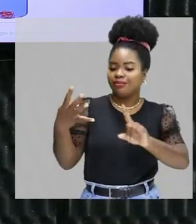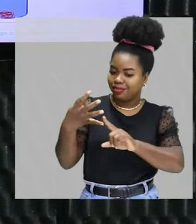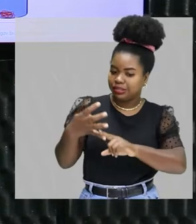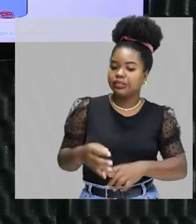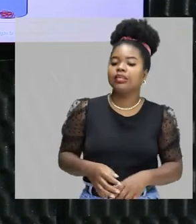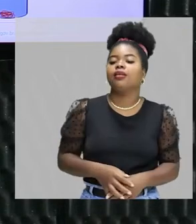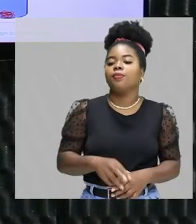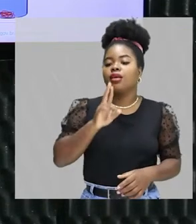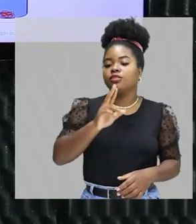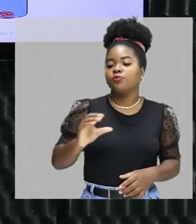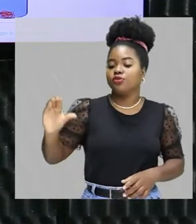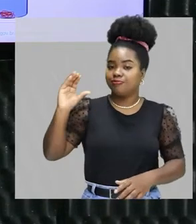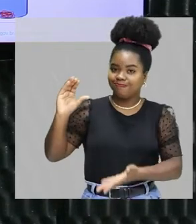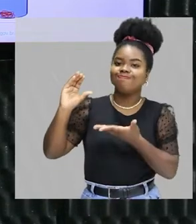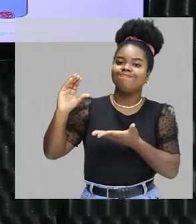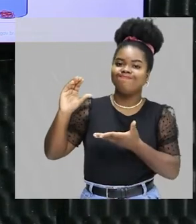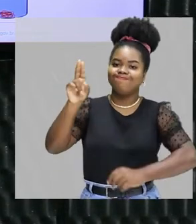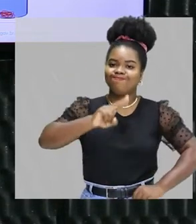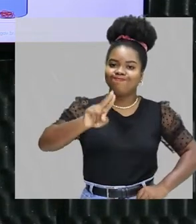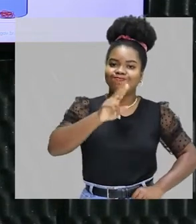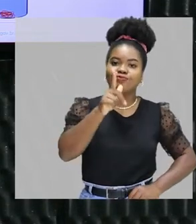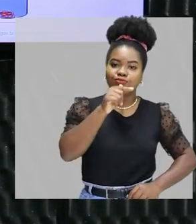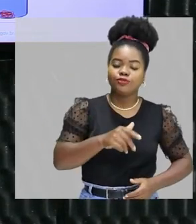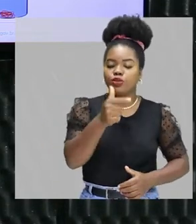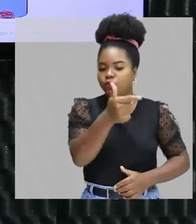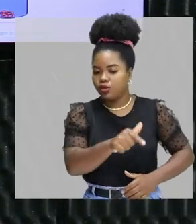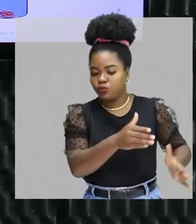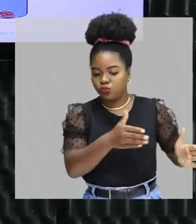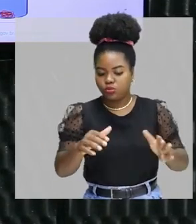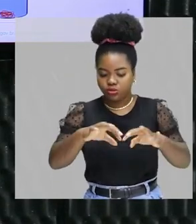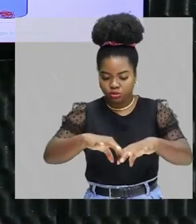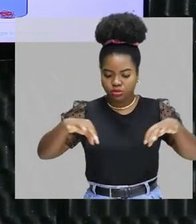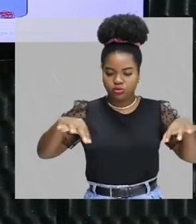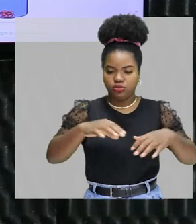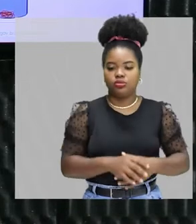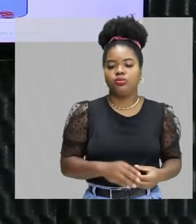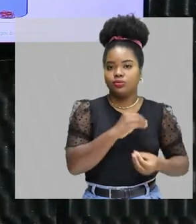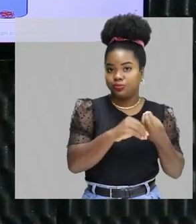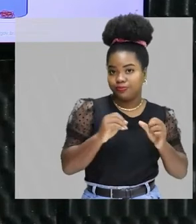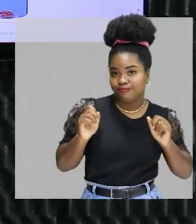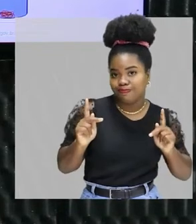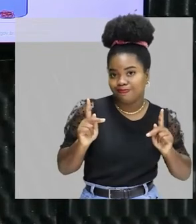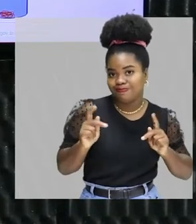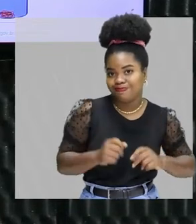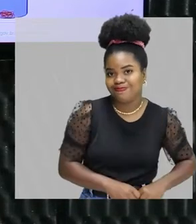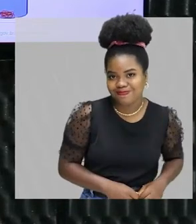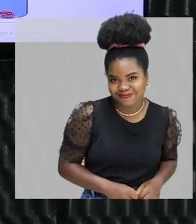o momento que se utilizou água para continuar a separação das substâncias. Legal?